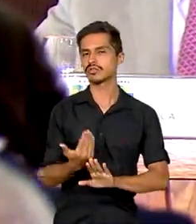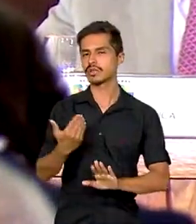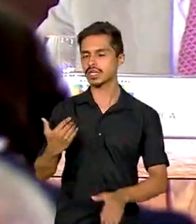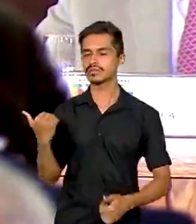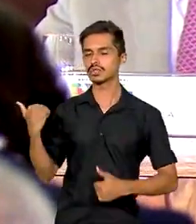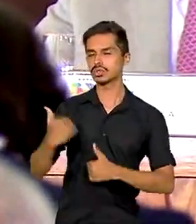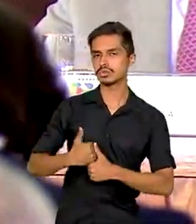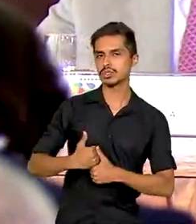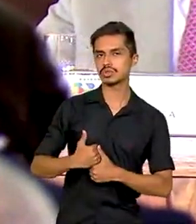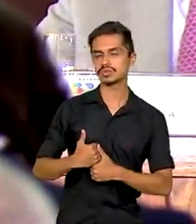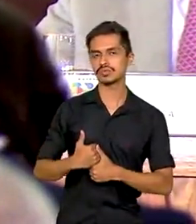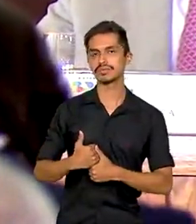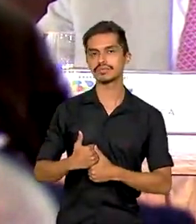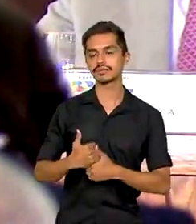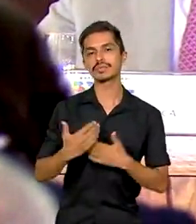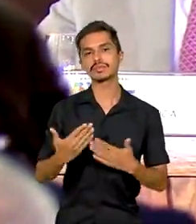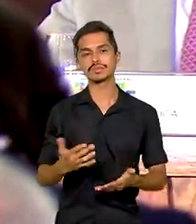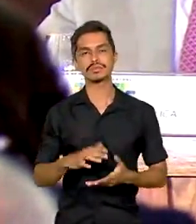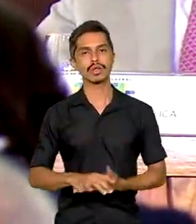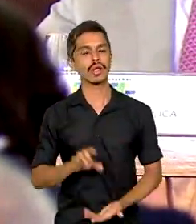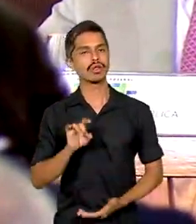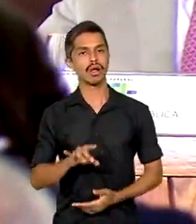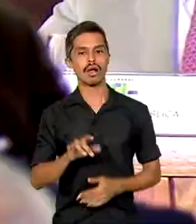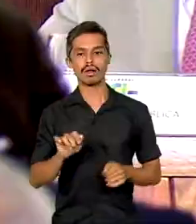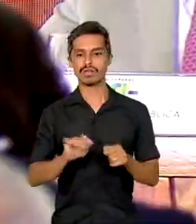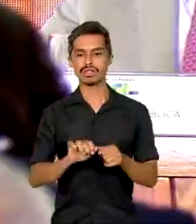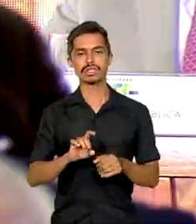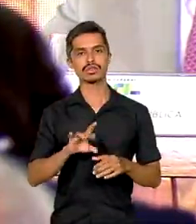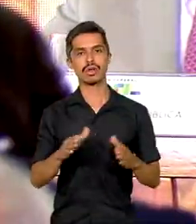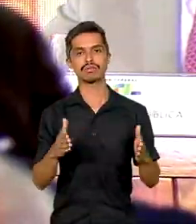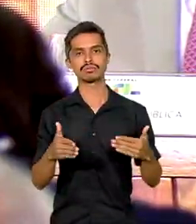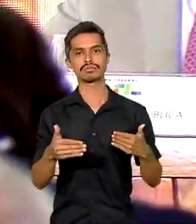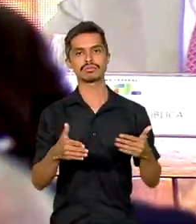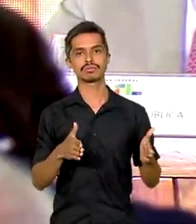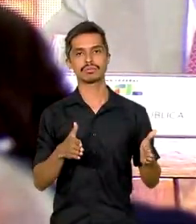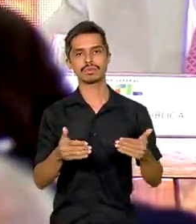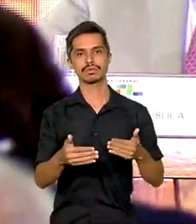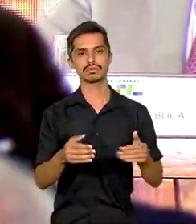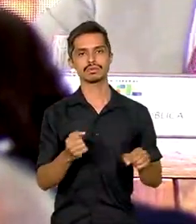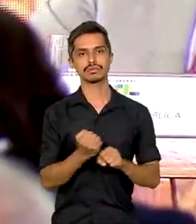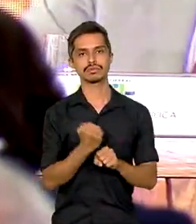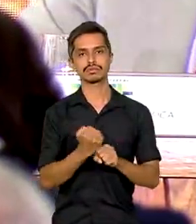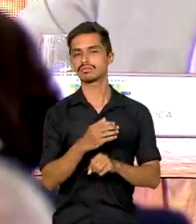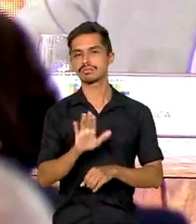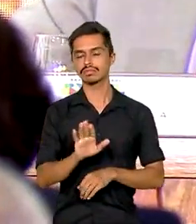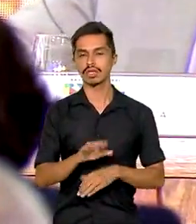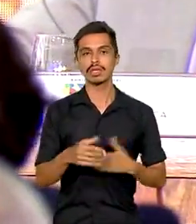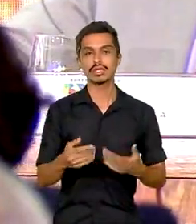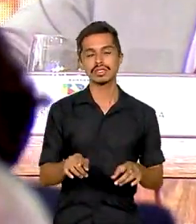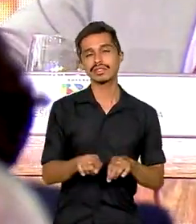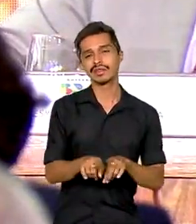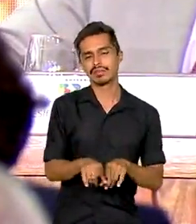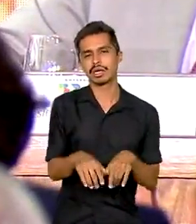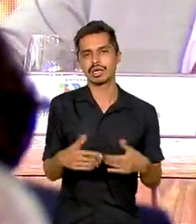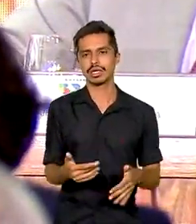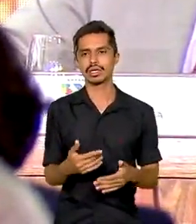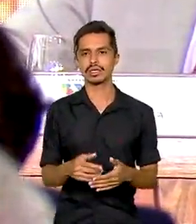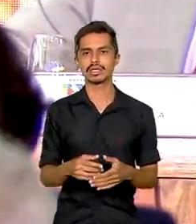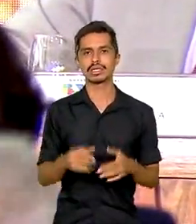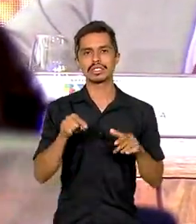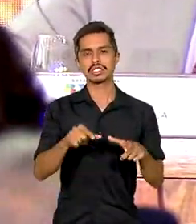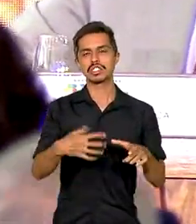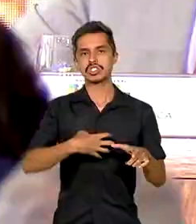de somente fazer caixa e muitas vezes a alienação se dava a preços